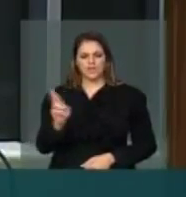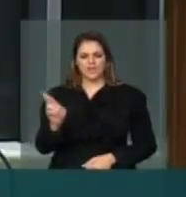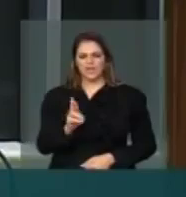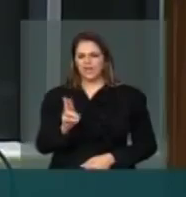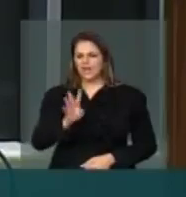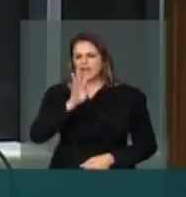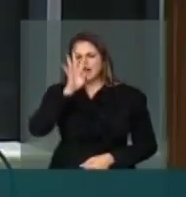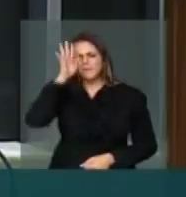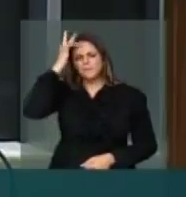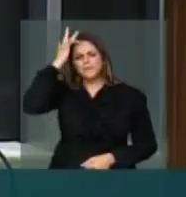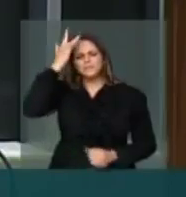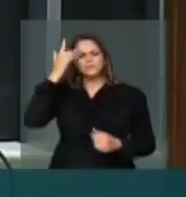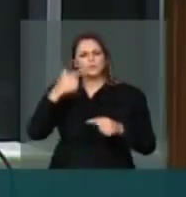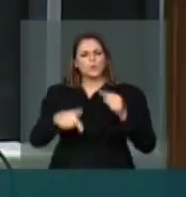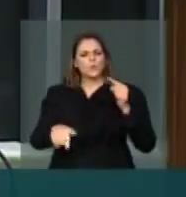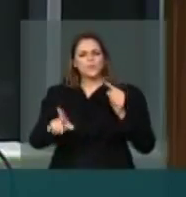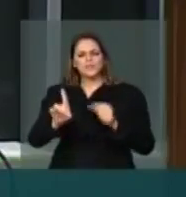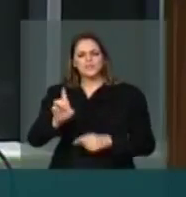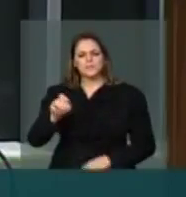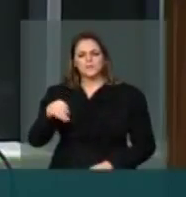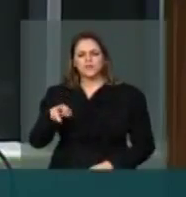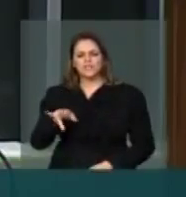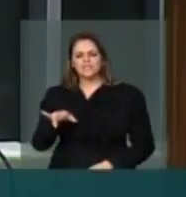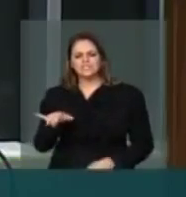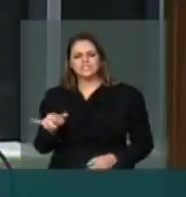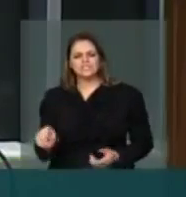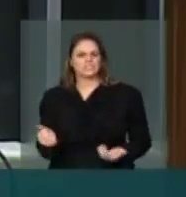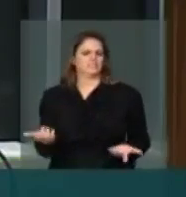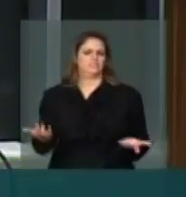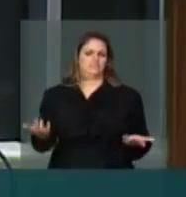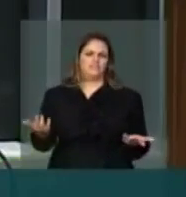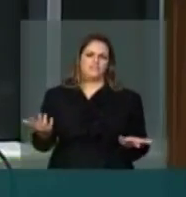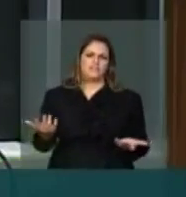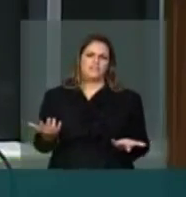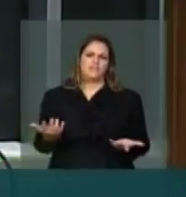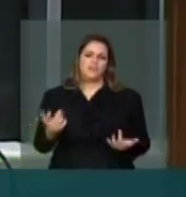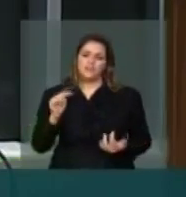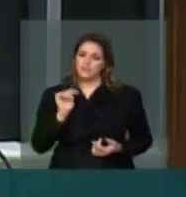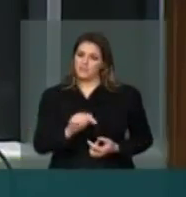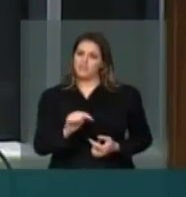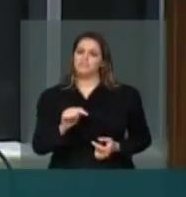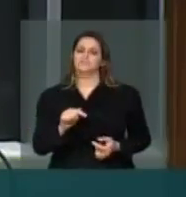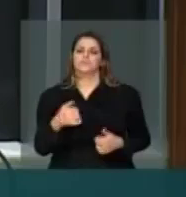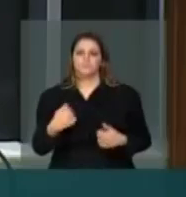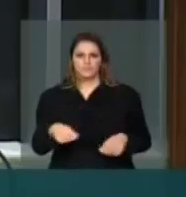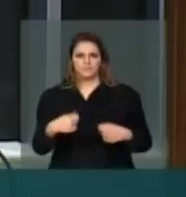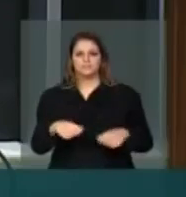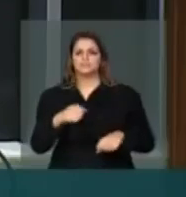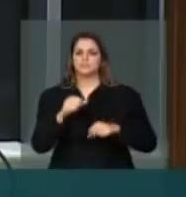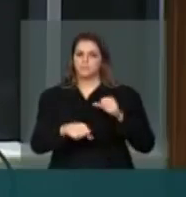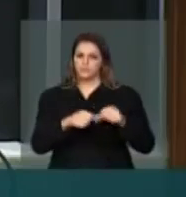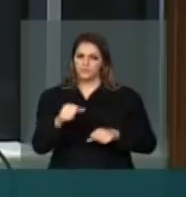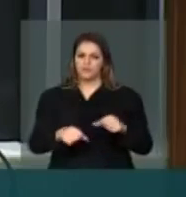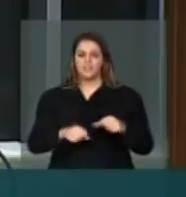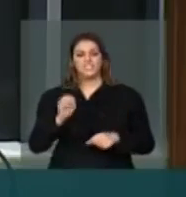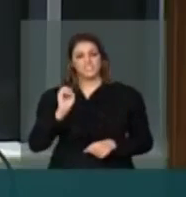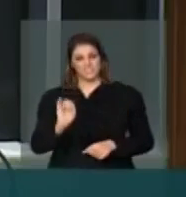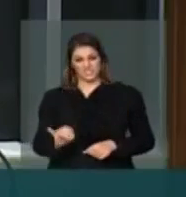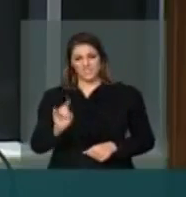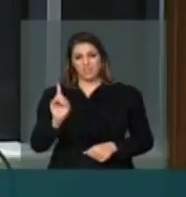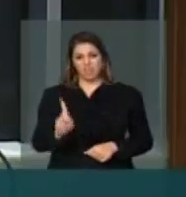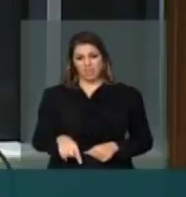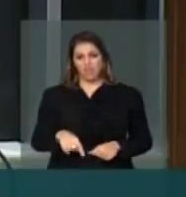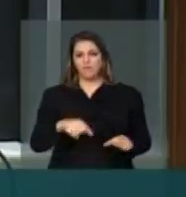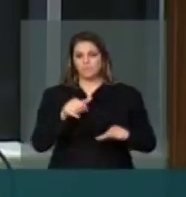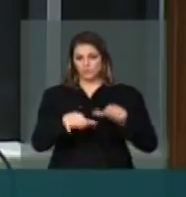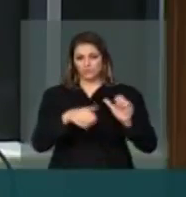antidemocrático. E esse é um aspecto que a reforma política, se quiser ser digna desse nome, deveria abordar.